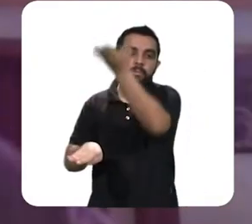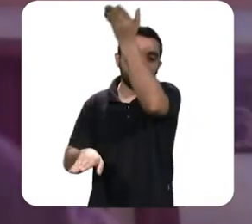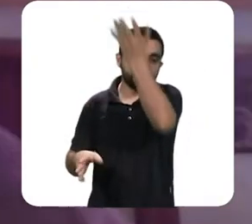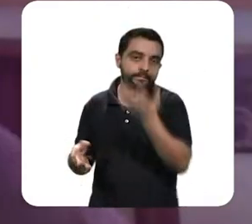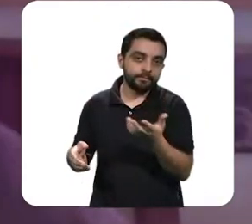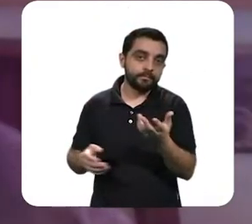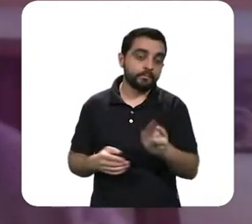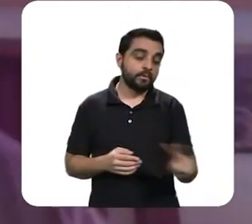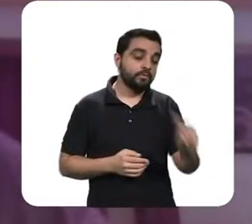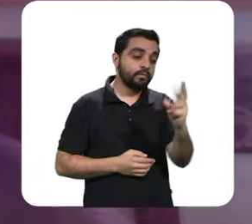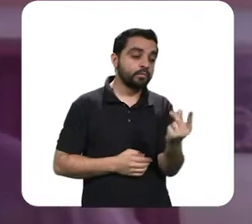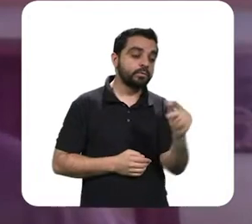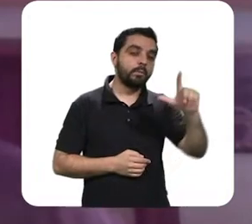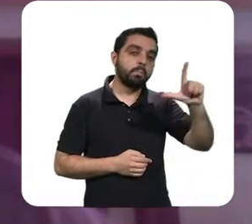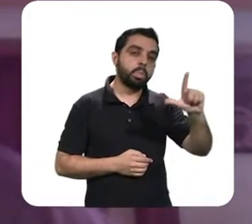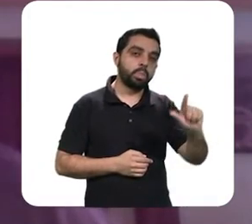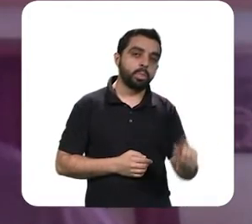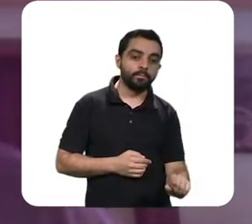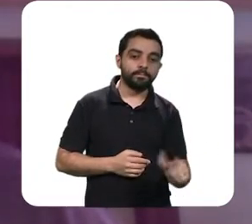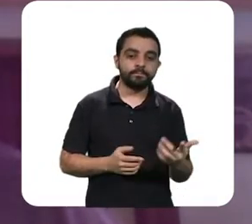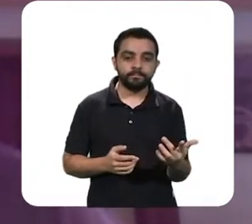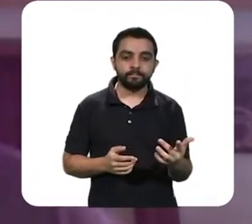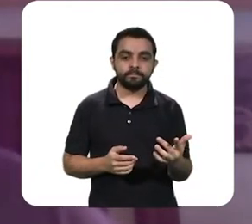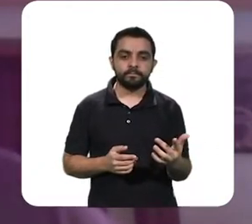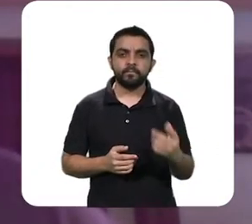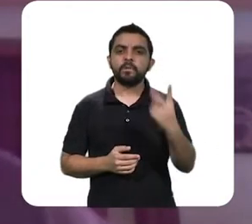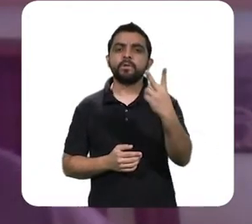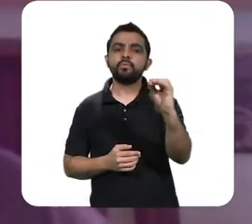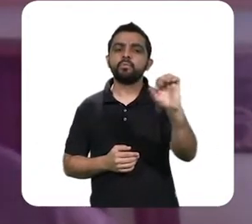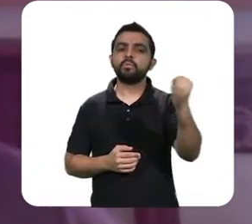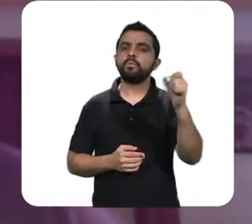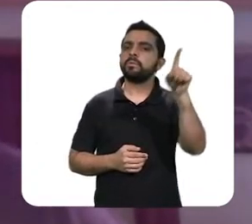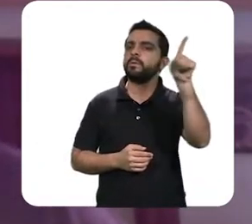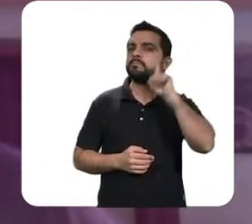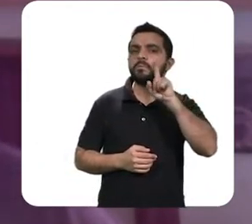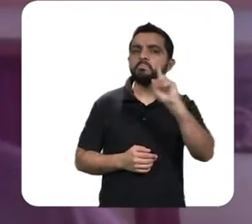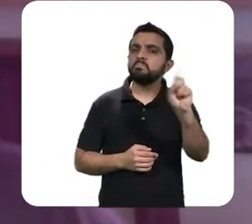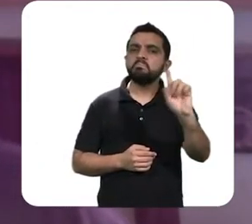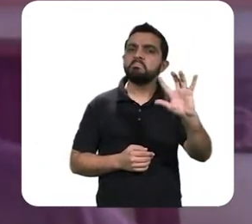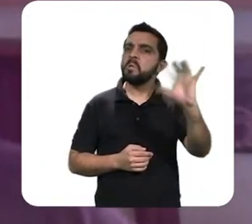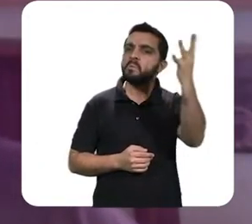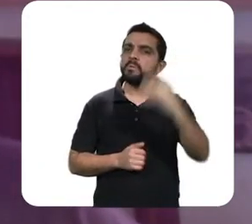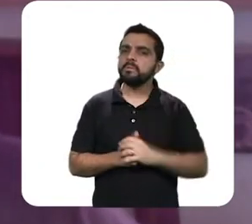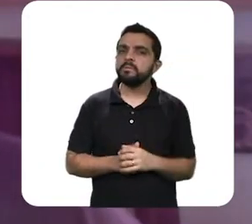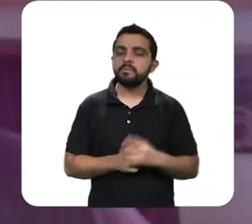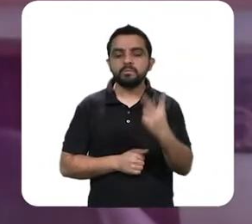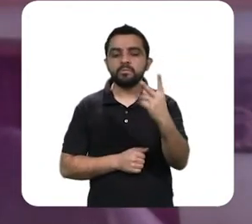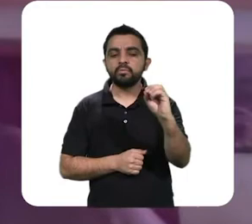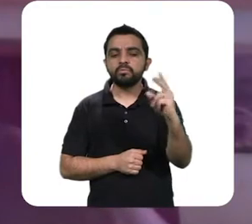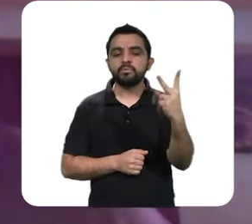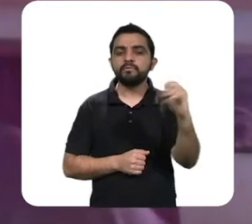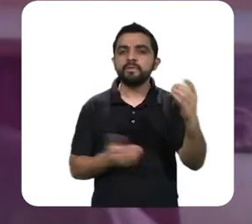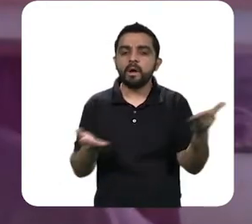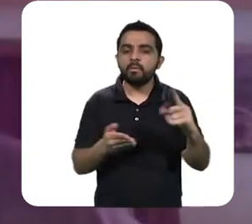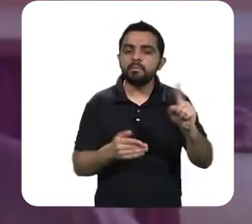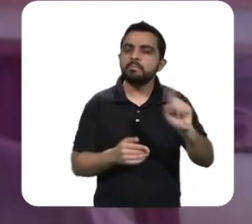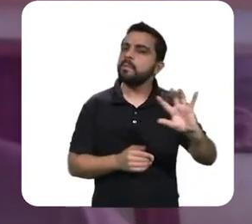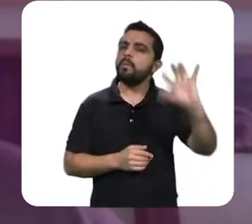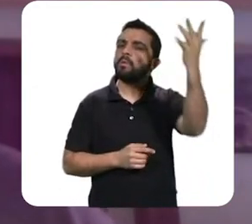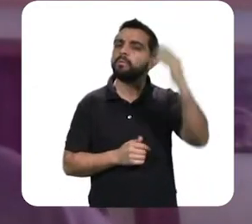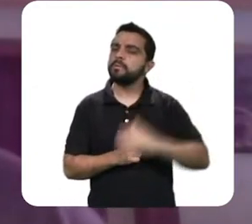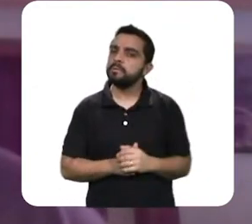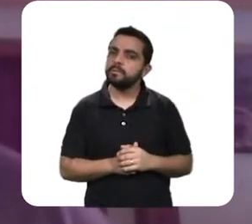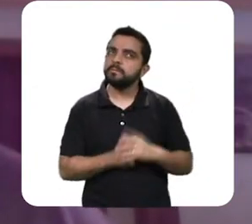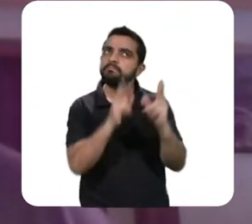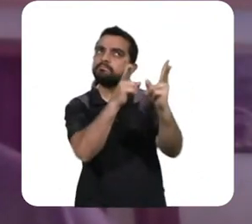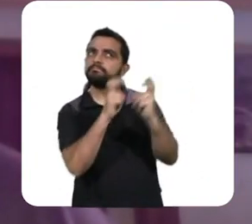Isso não aconteceu em 2008, isso também não está acontecendo agora. Então se a experiência histórica sai com alguma coisa ela parece